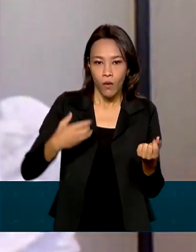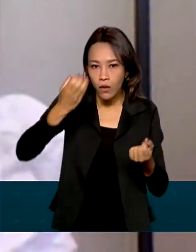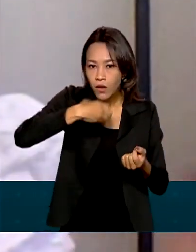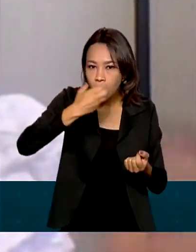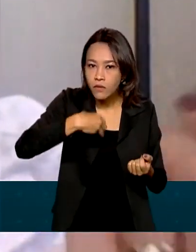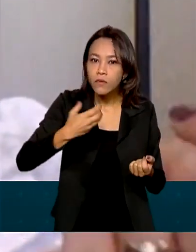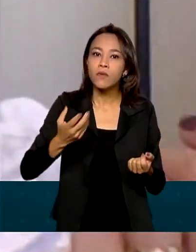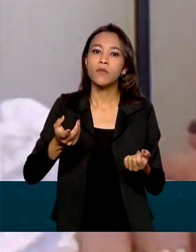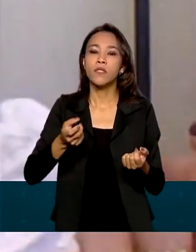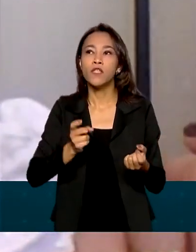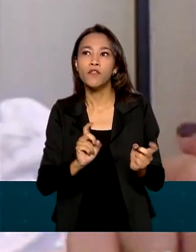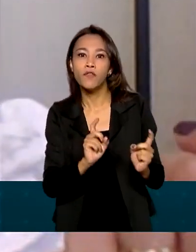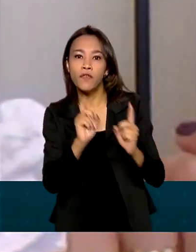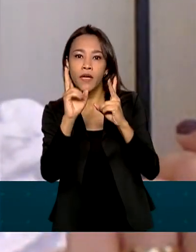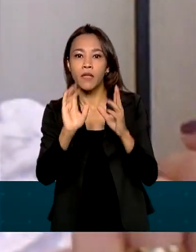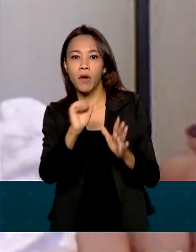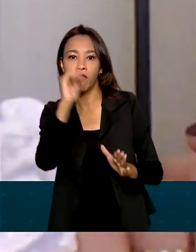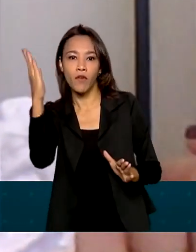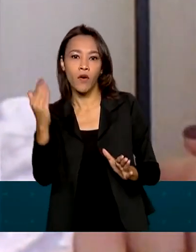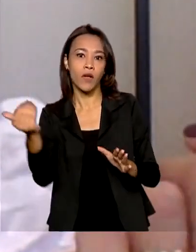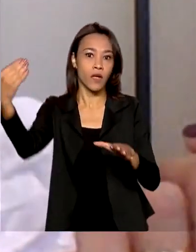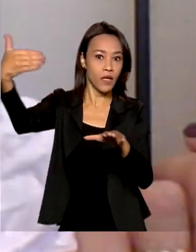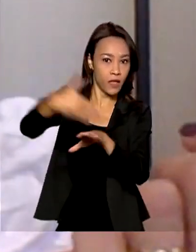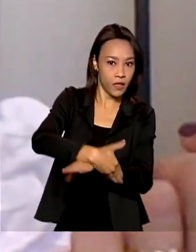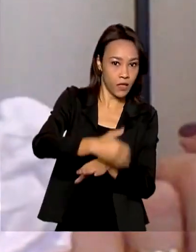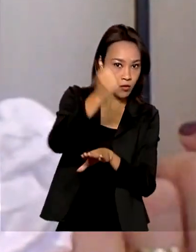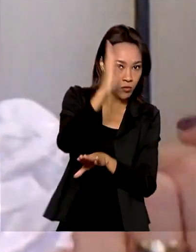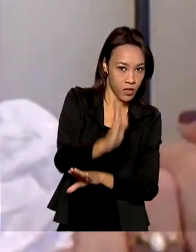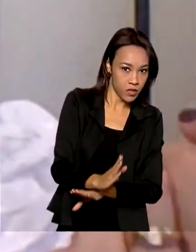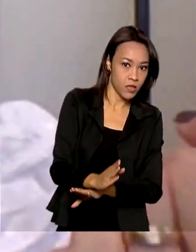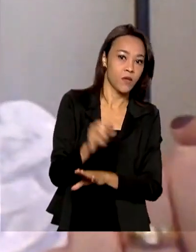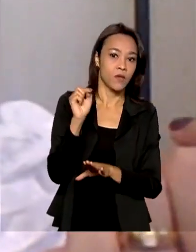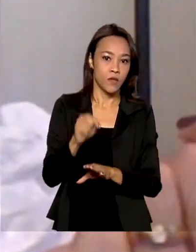importação e exportação dessa pauta de produtos. vamos lá.